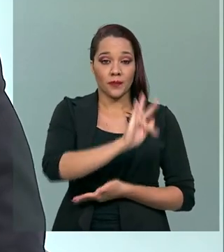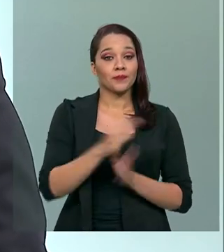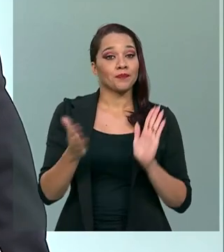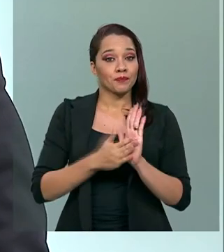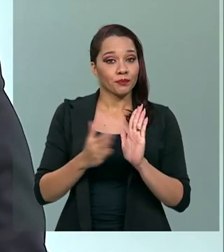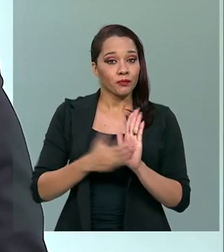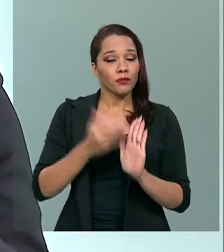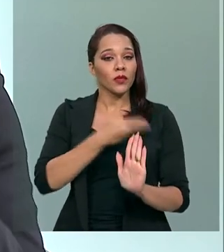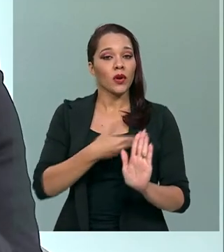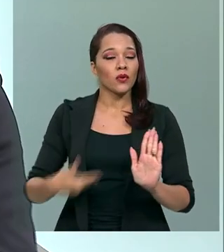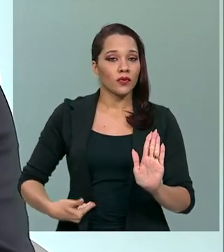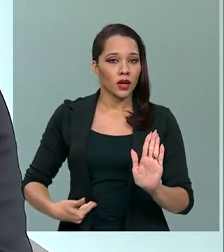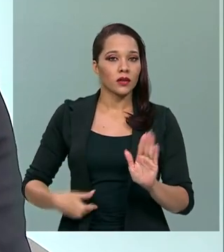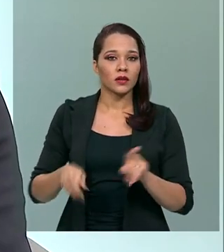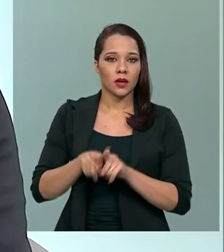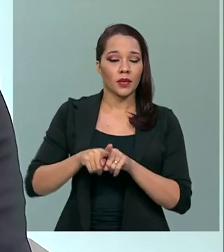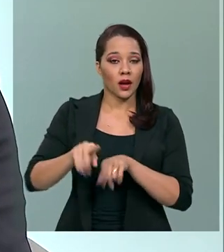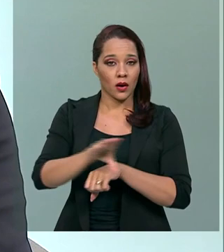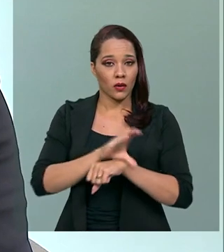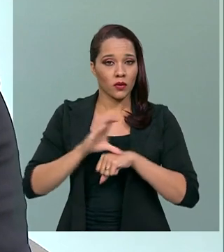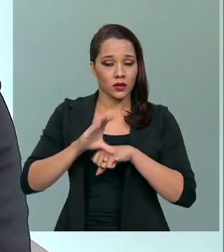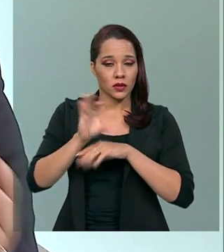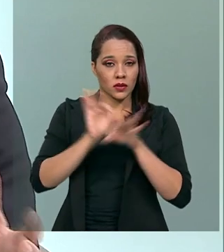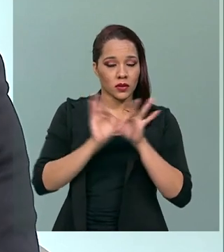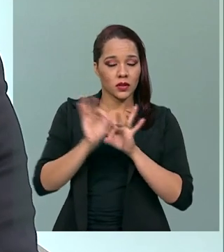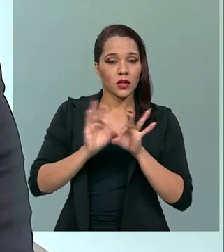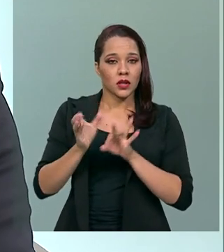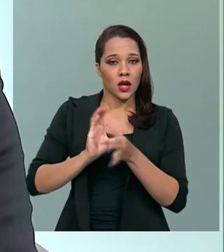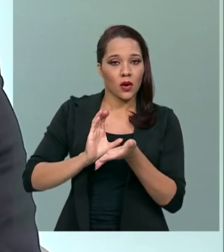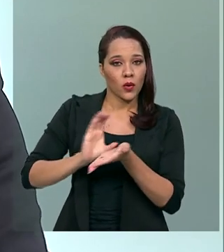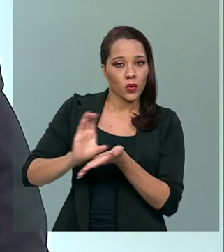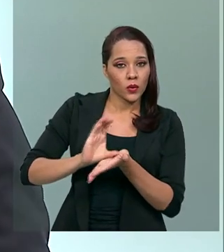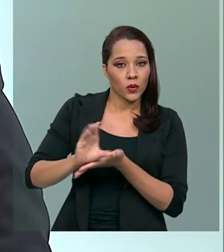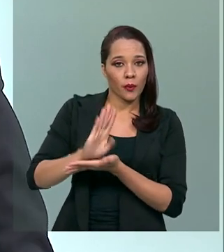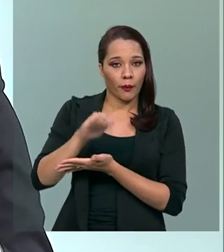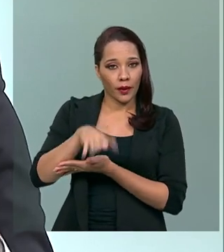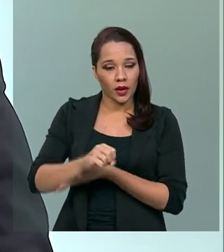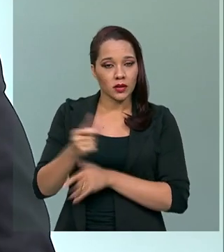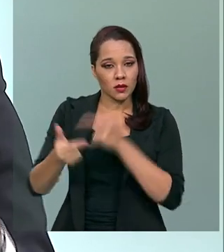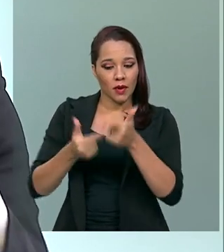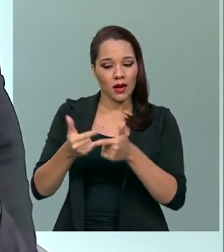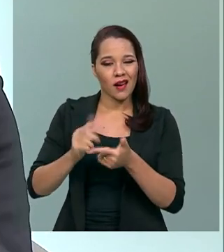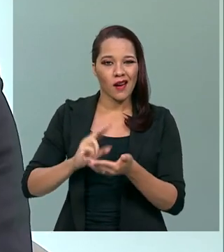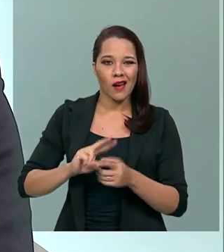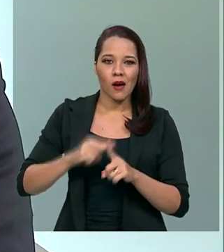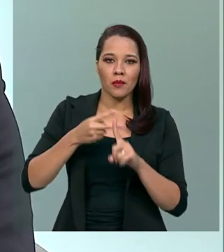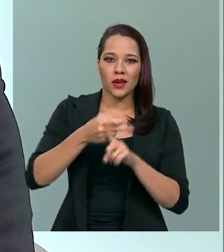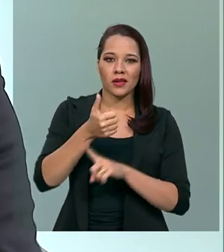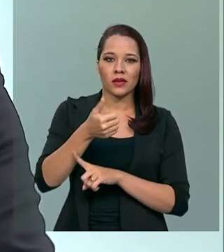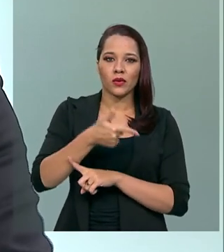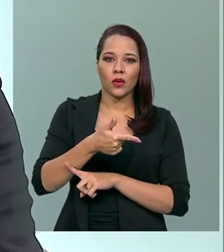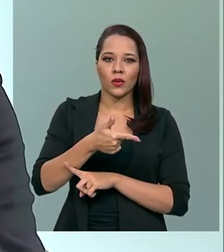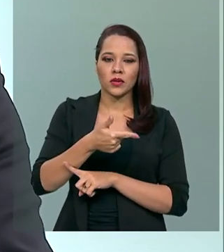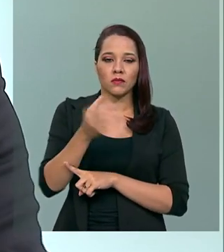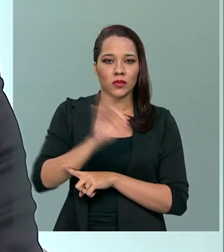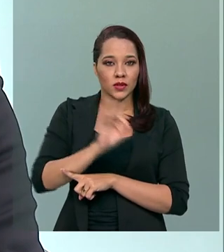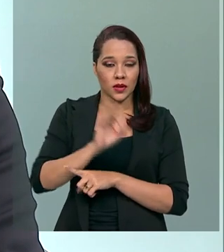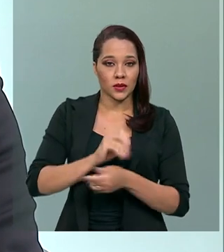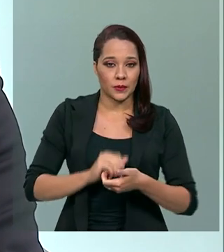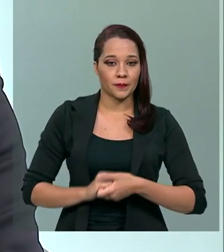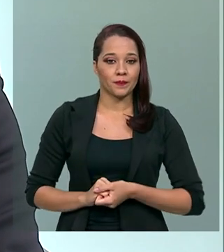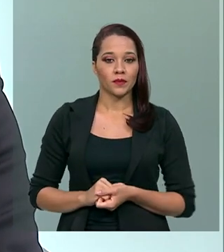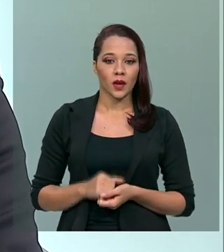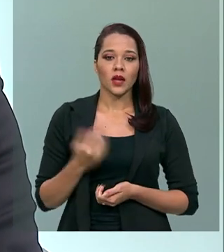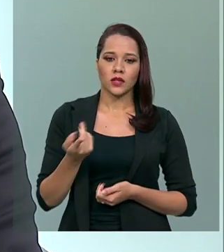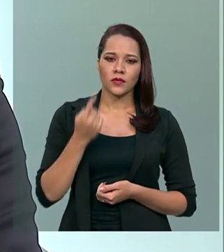governo e a constituição da contribuição de bens e serviços, essa alíquota passará a 12%. A gente vai retomar